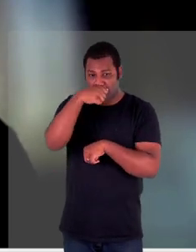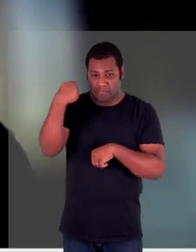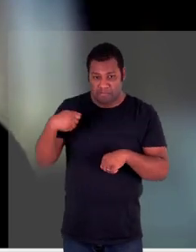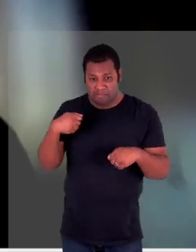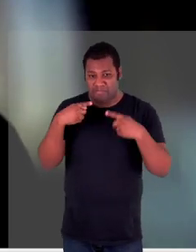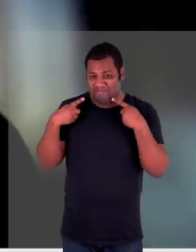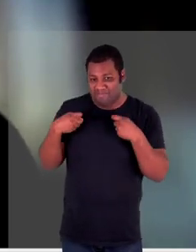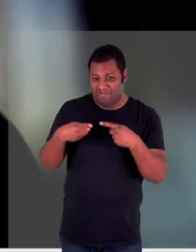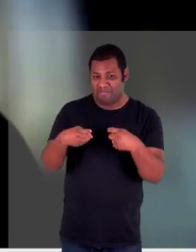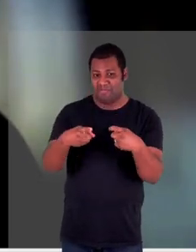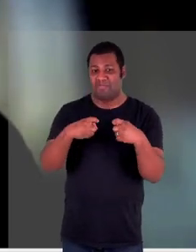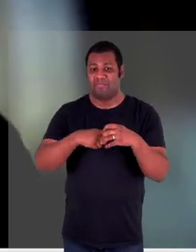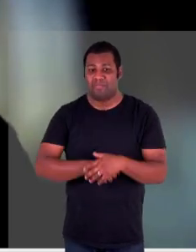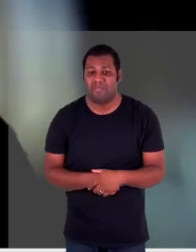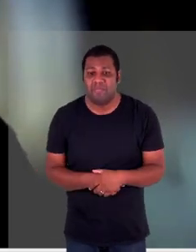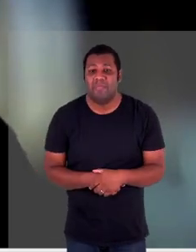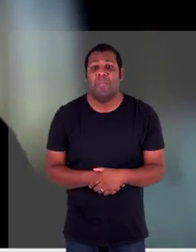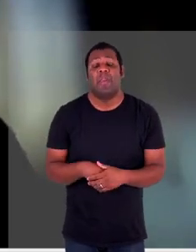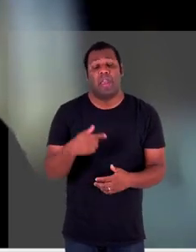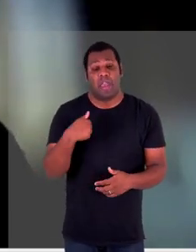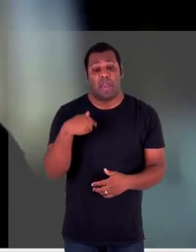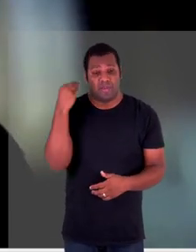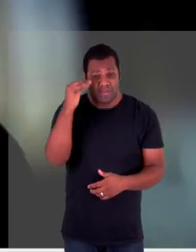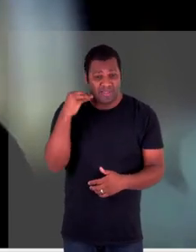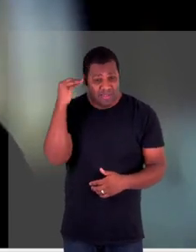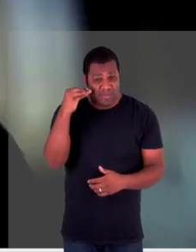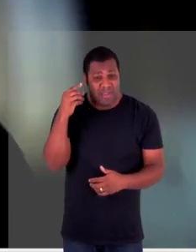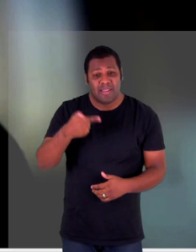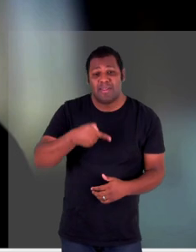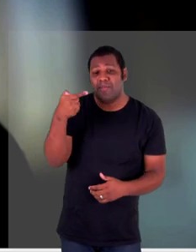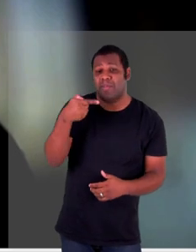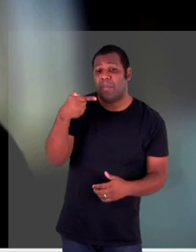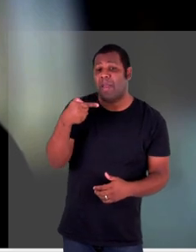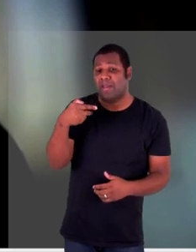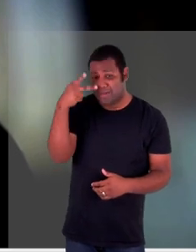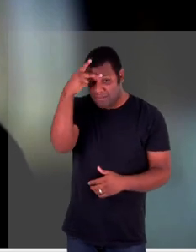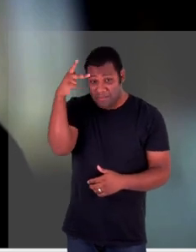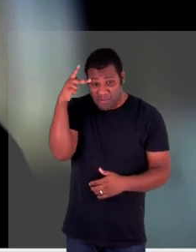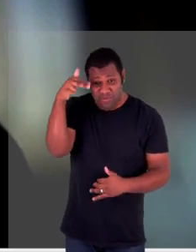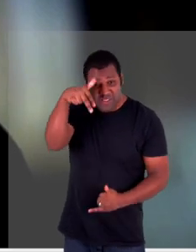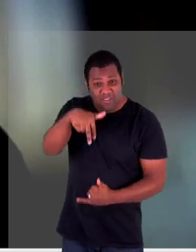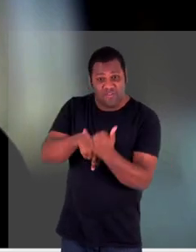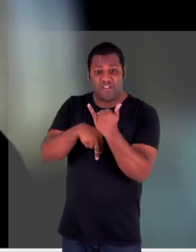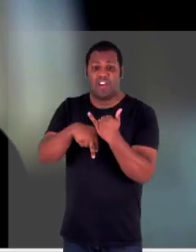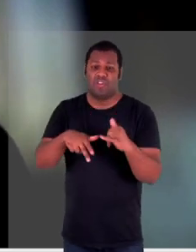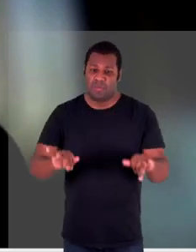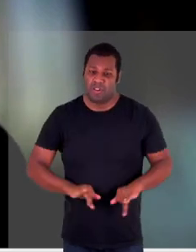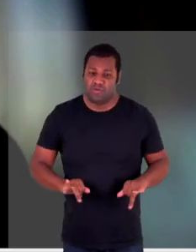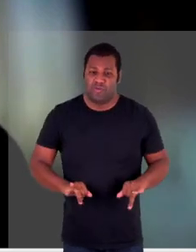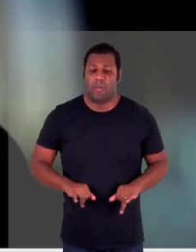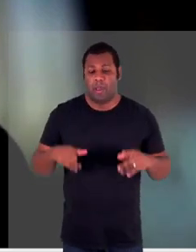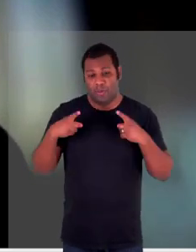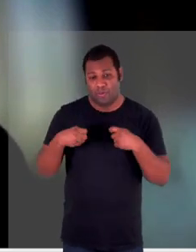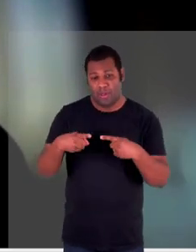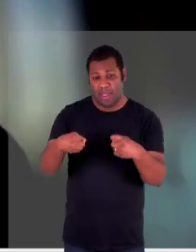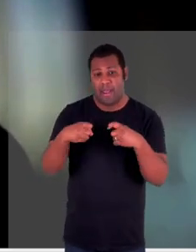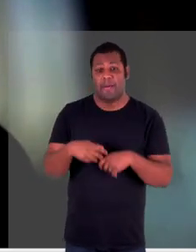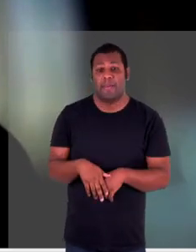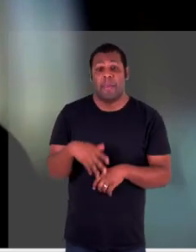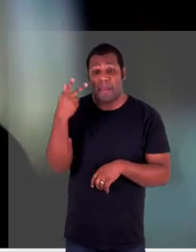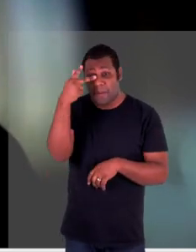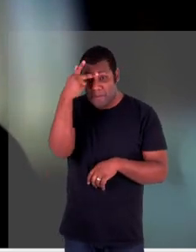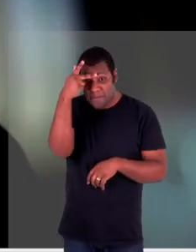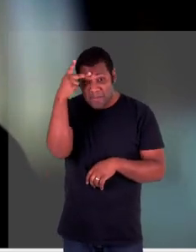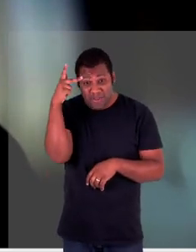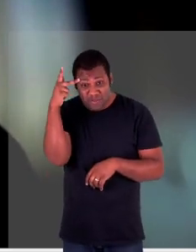a minha primeira experiência com vítimas aqui de guerra foram com os refugiados e